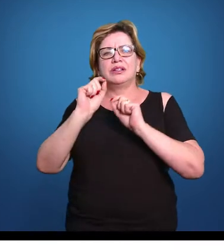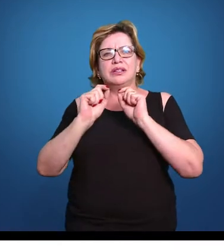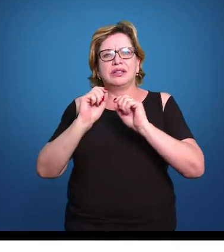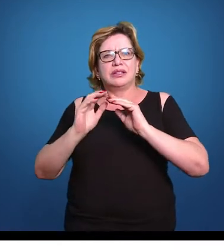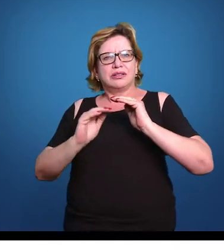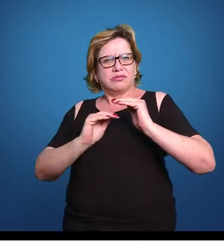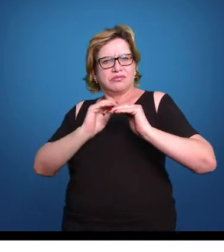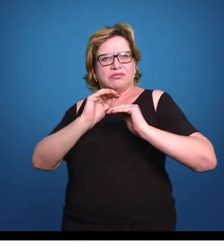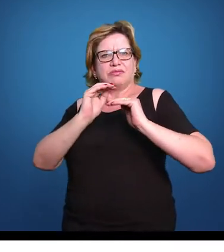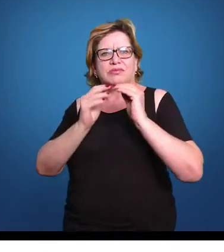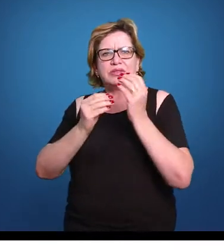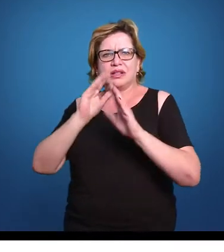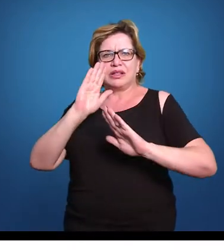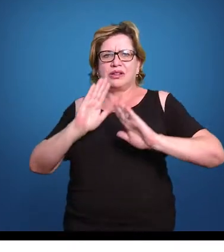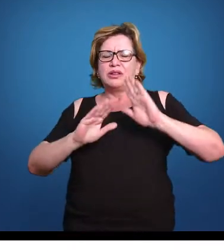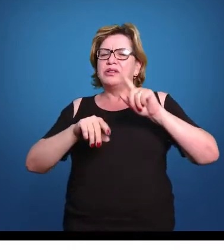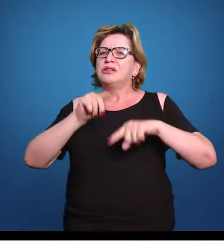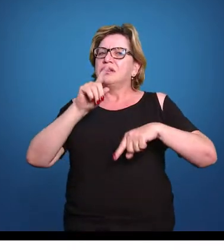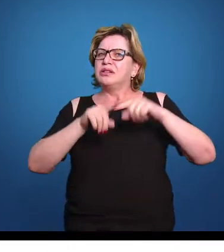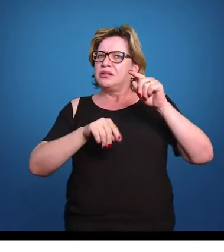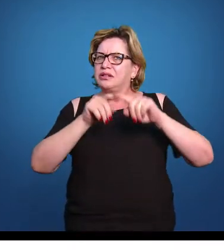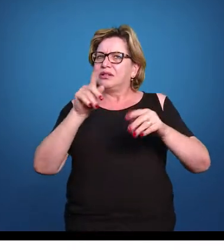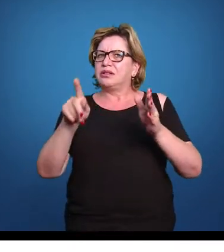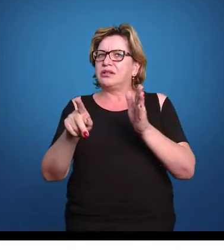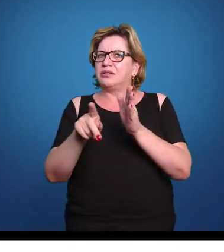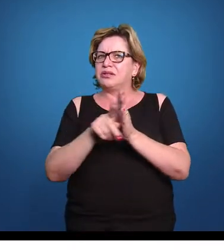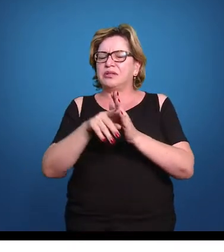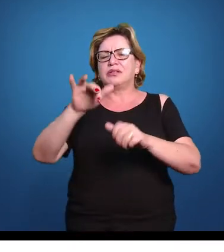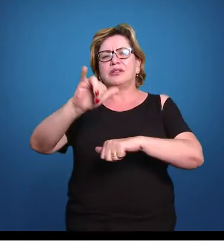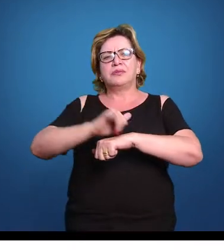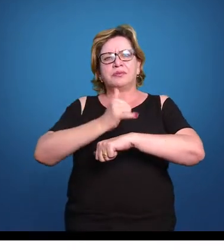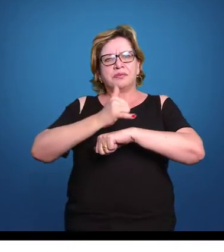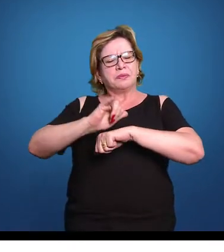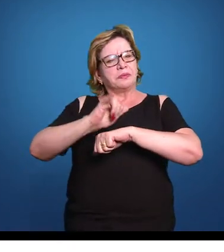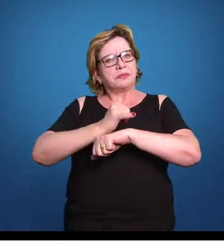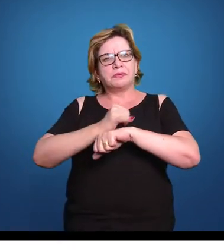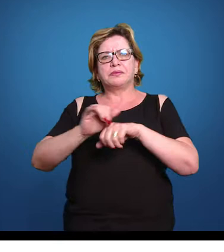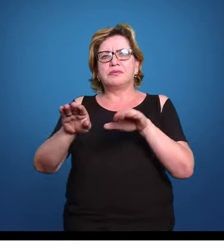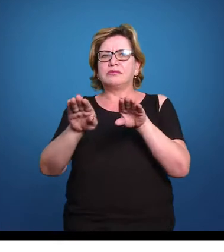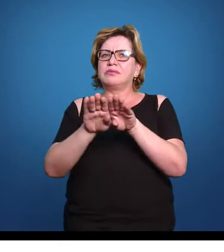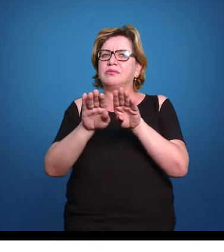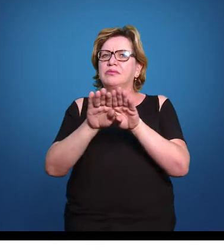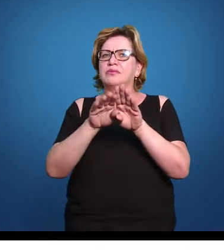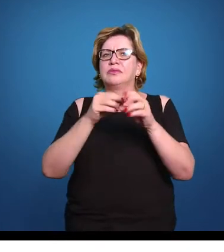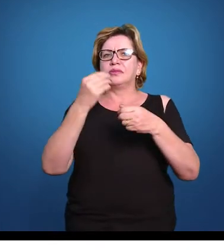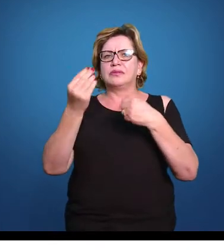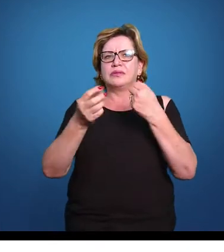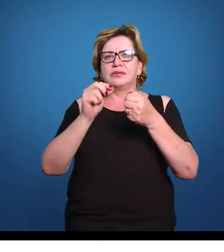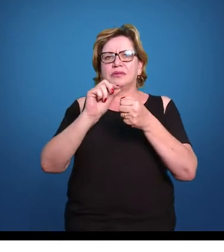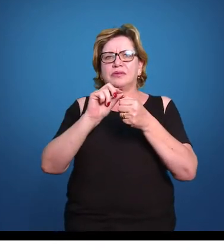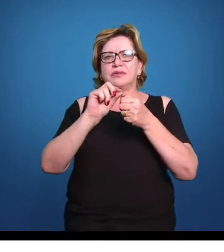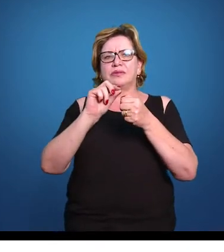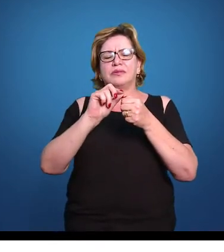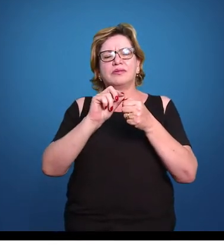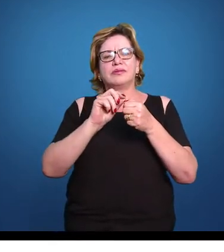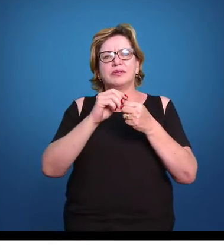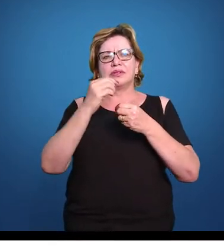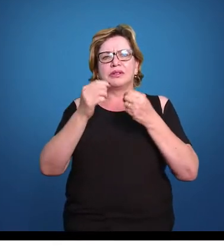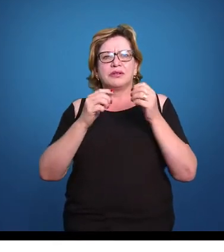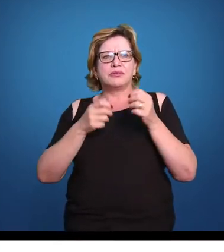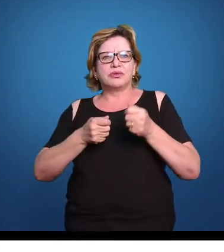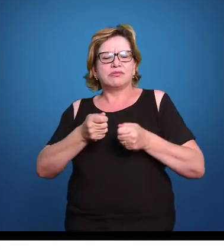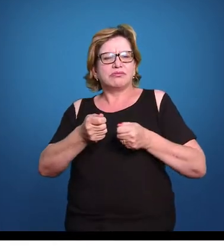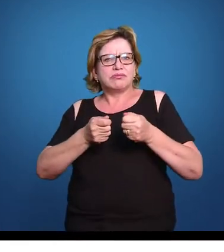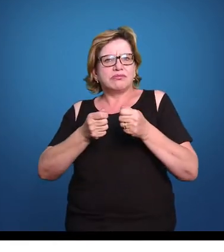desenvolvemos através de algumas ferramentas da área de estratégia e também fazemos o